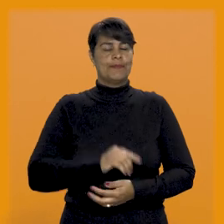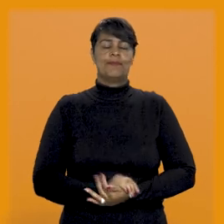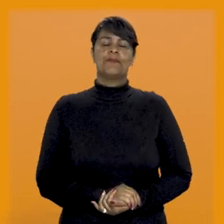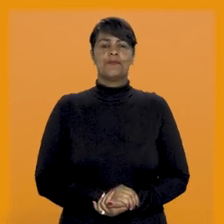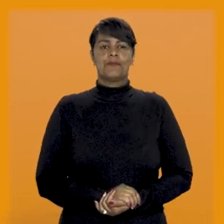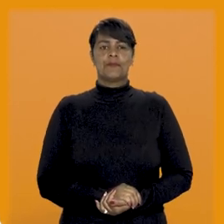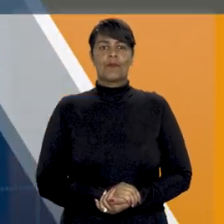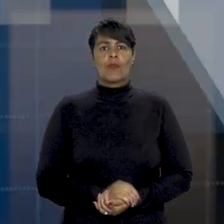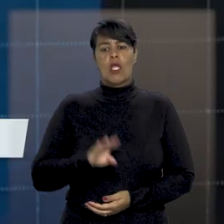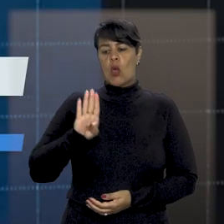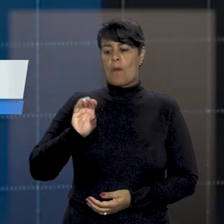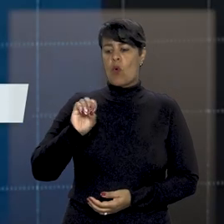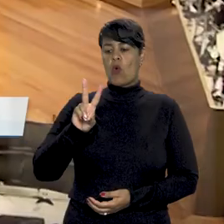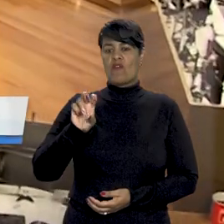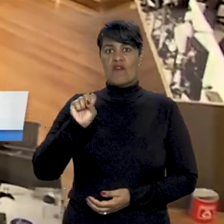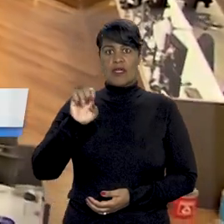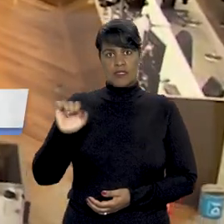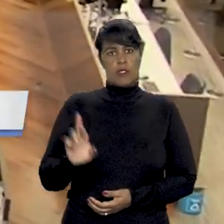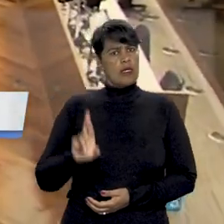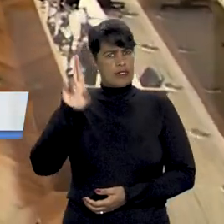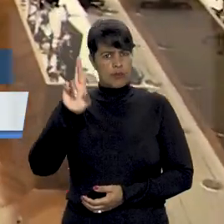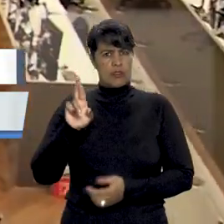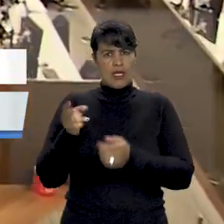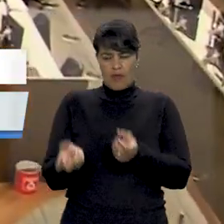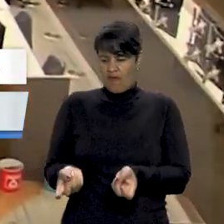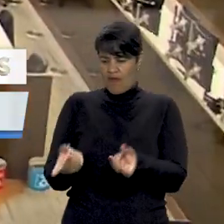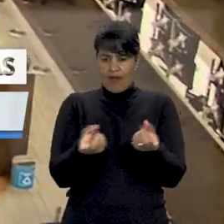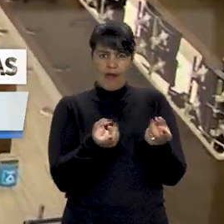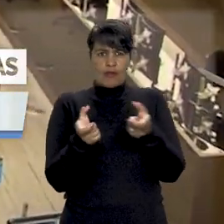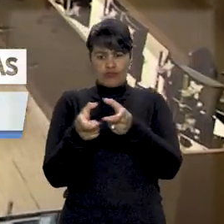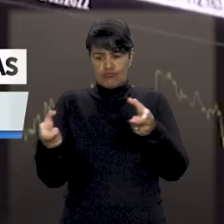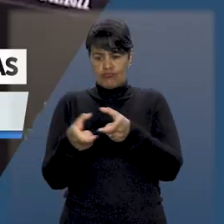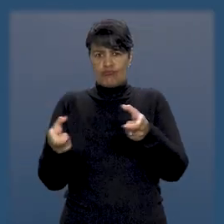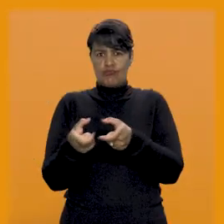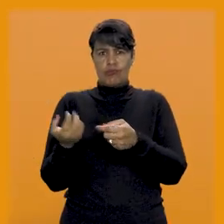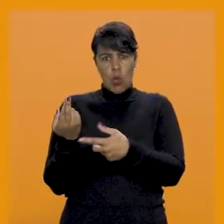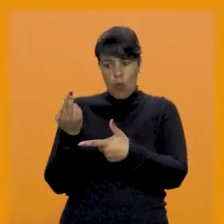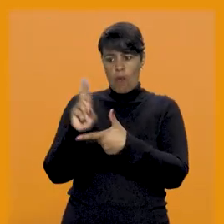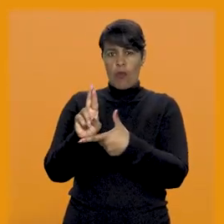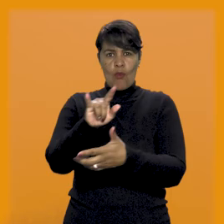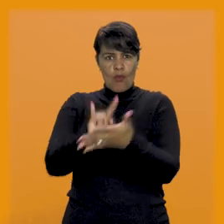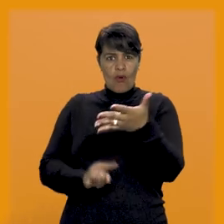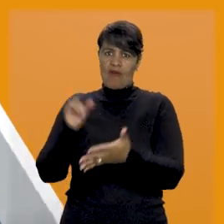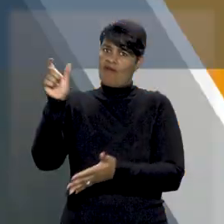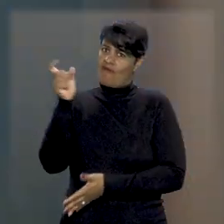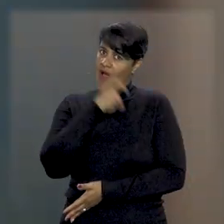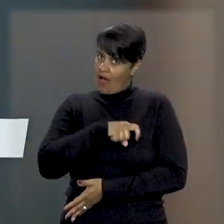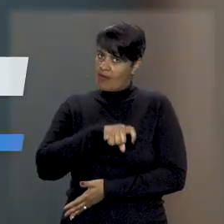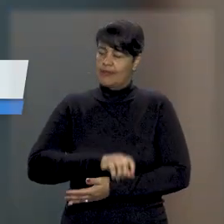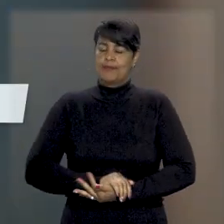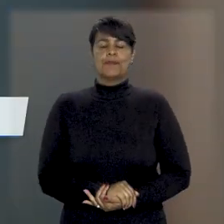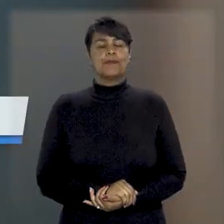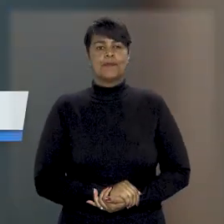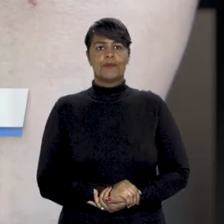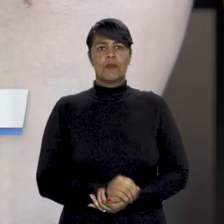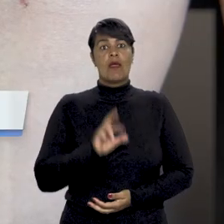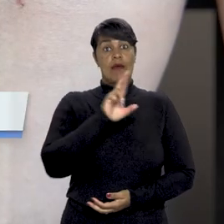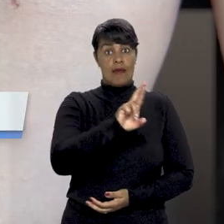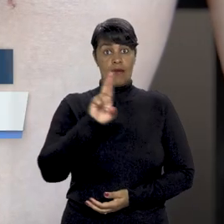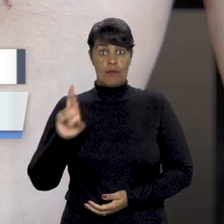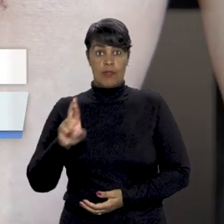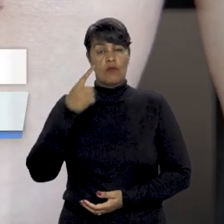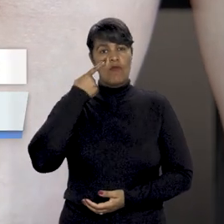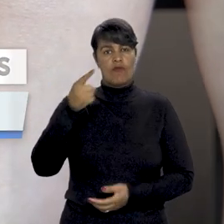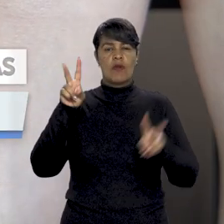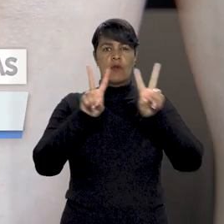vai ver, Bovespa não responde por venda de ações com procuração falsa. Repetitivo discute Maria da Penha